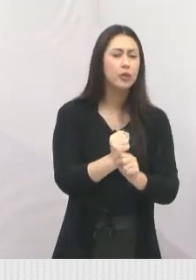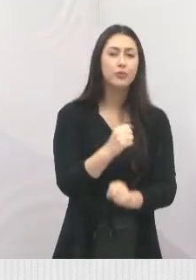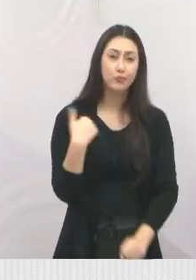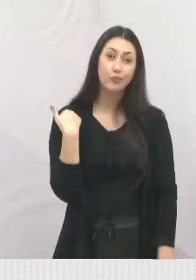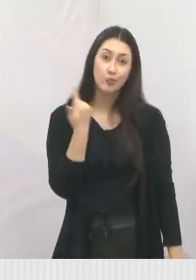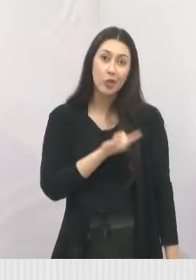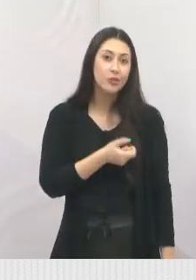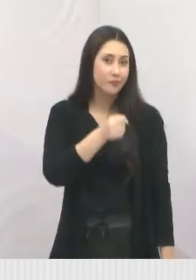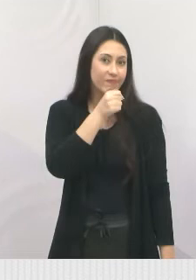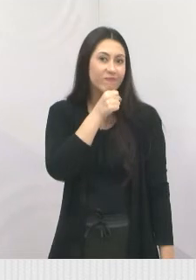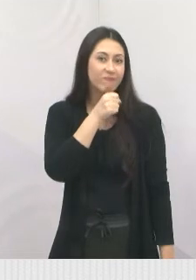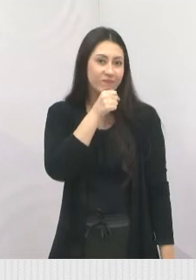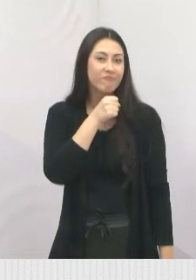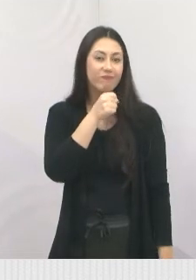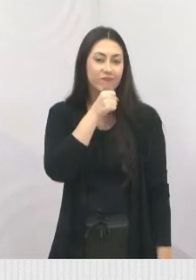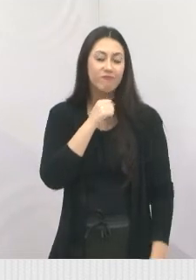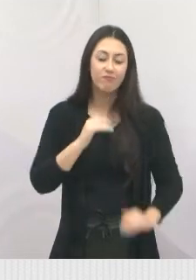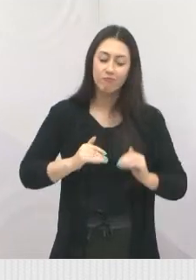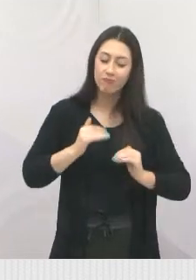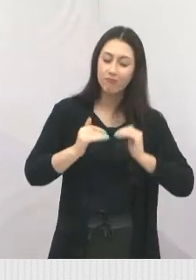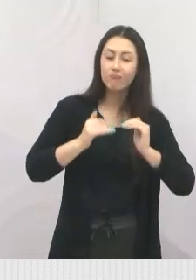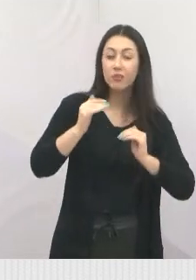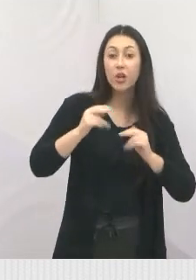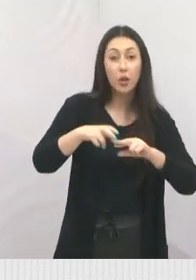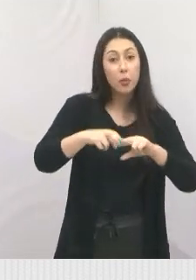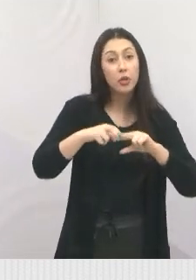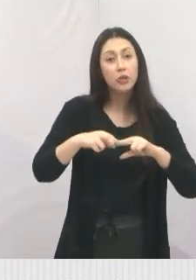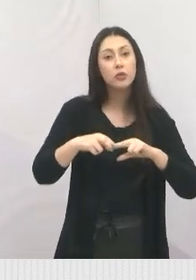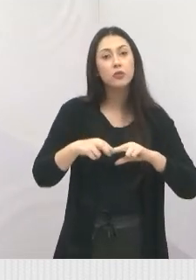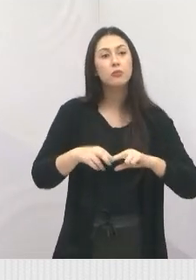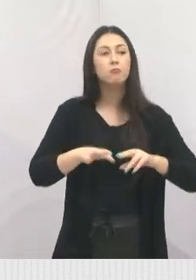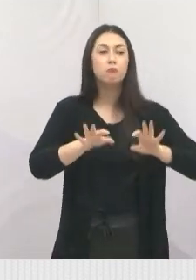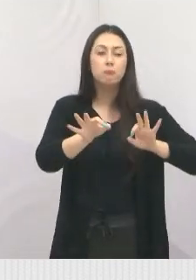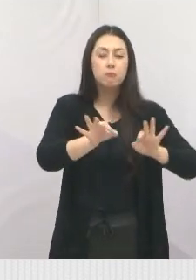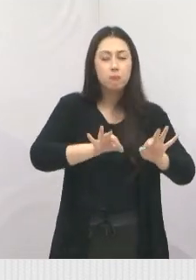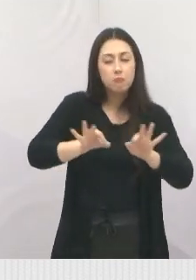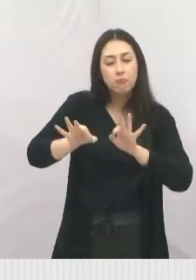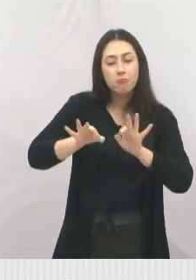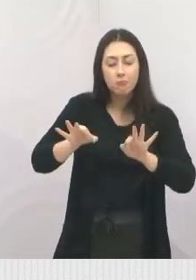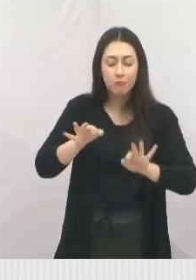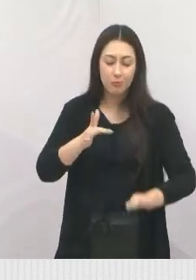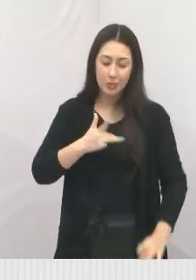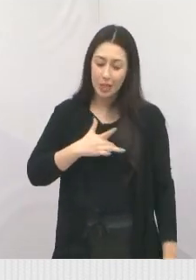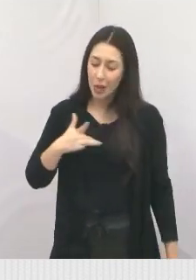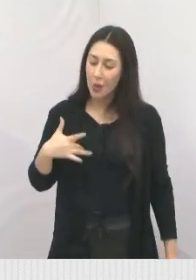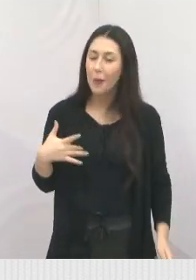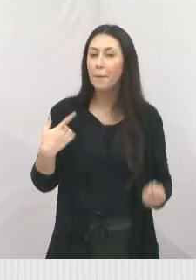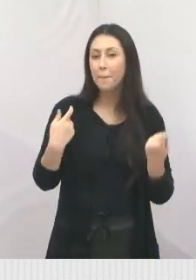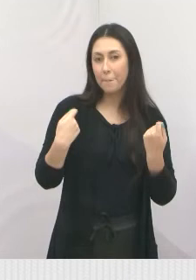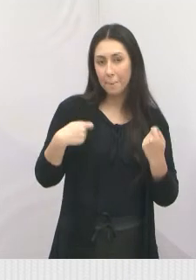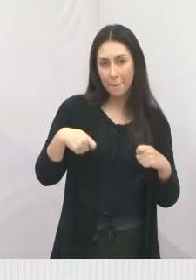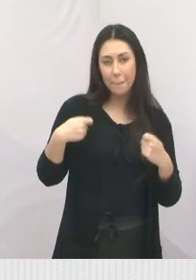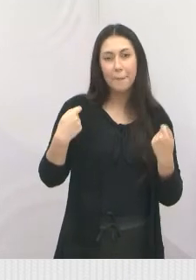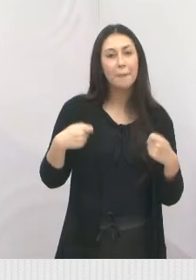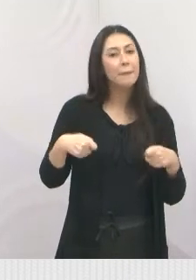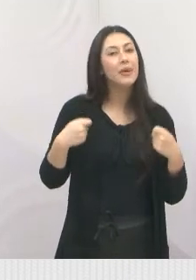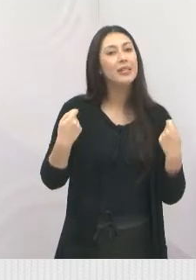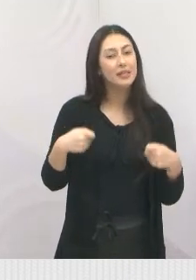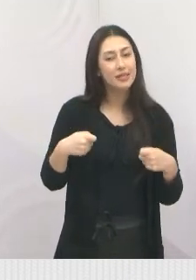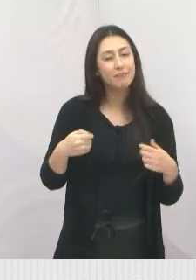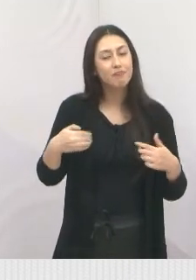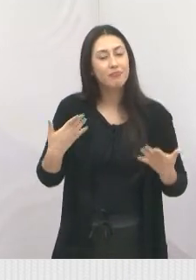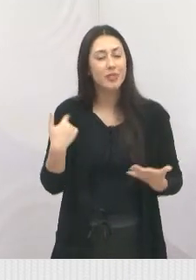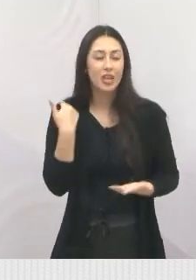envelhecendo. Então, por que não nos prepararmos para estar bem, saudável, quando chegarmos também